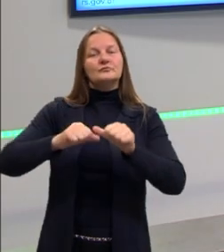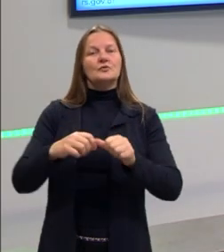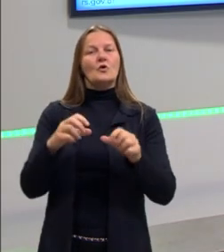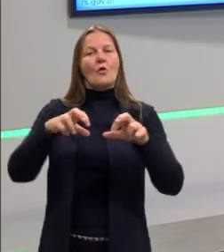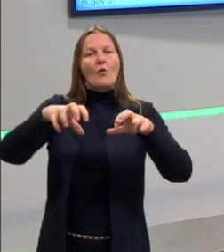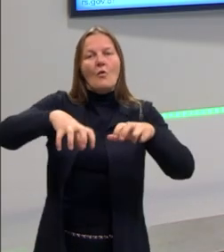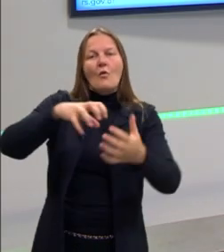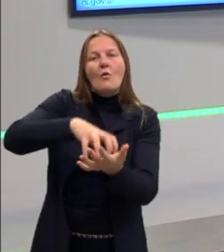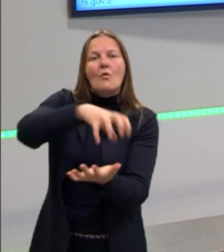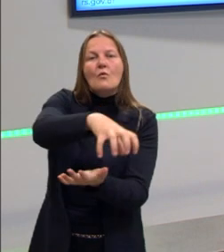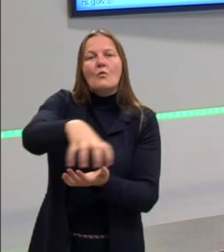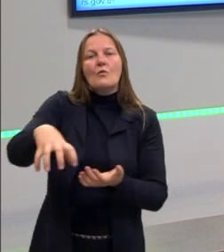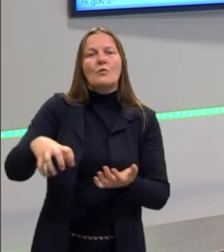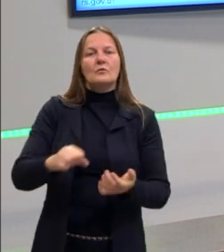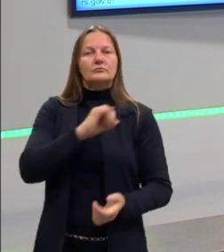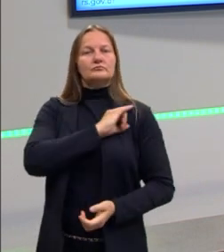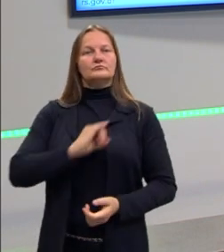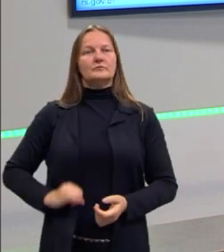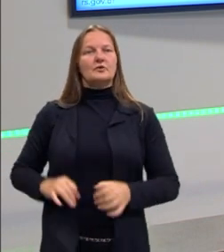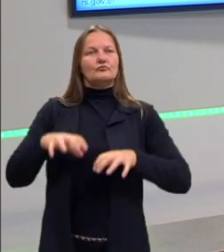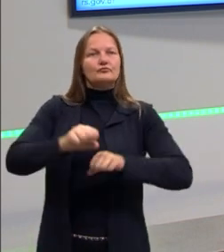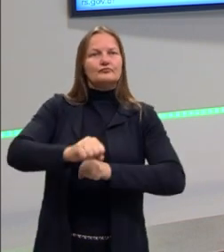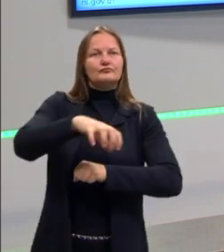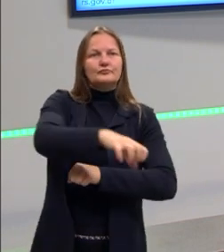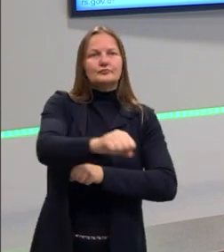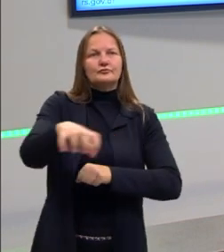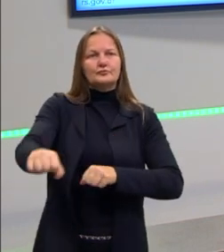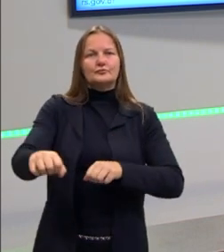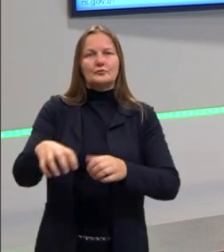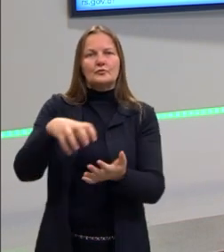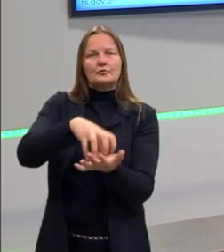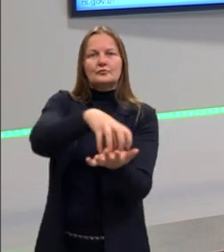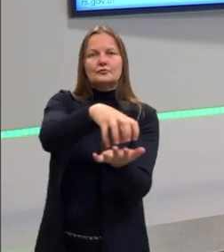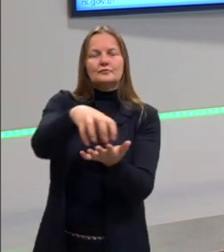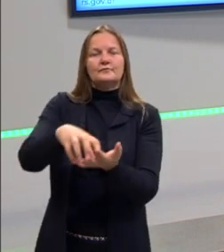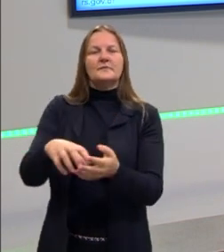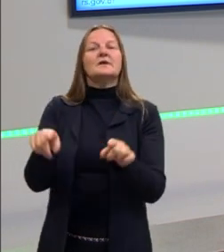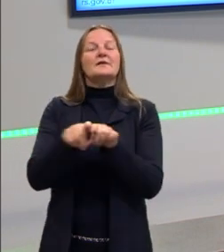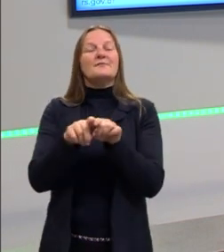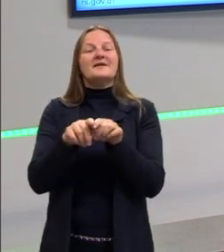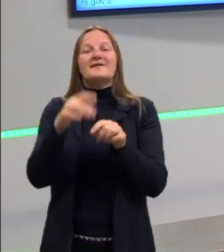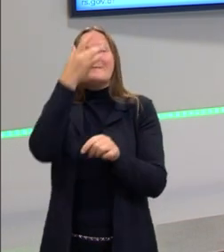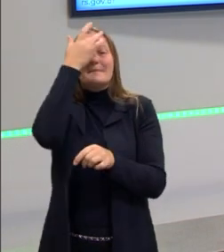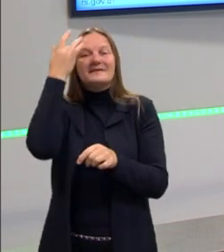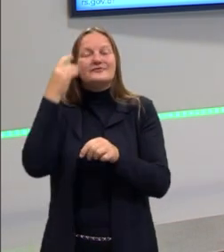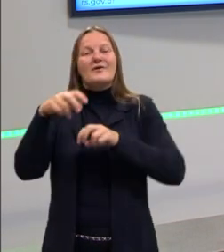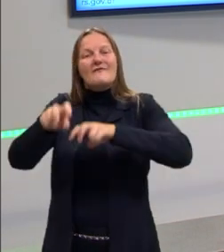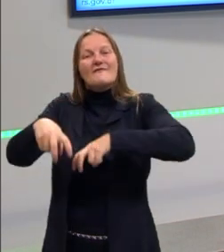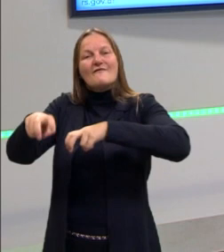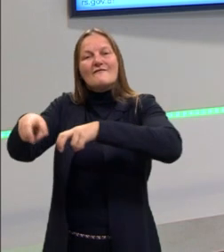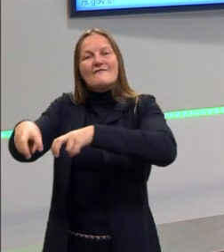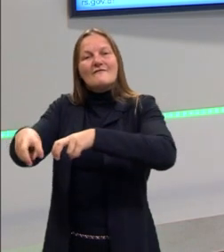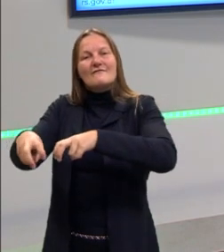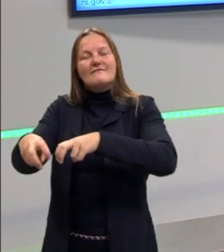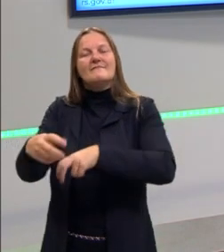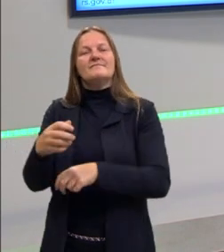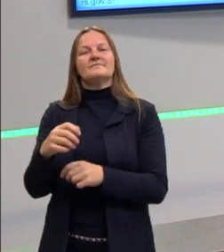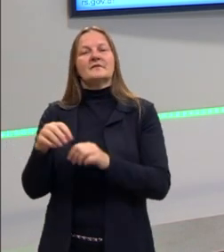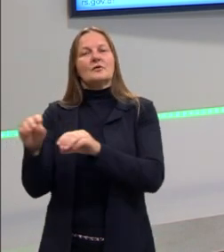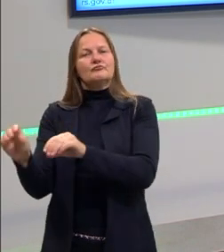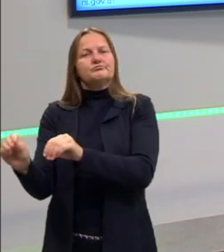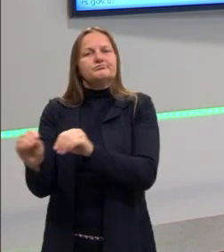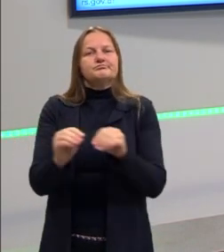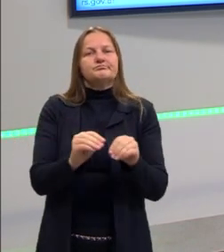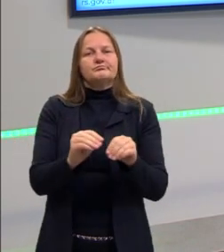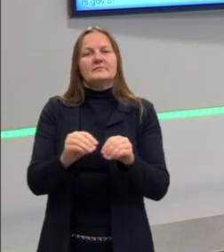colônias, né? O imperialismo aí, propriamente dito. Entre outras coisas, êxodo rural e urbanização, isso aqui é importantíssimo, a